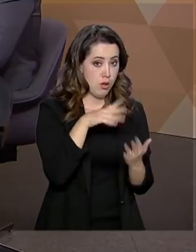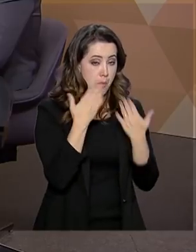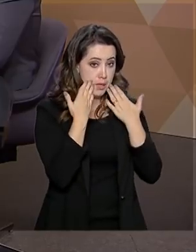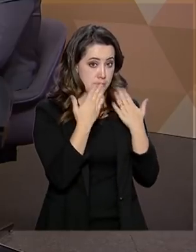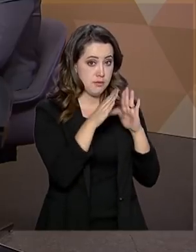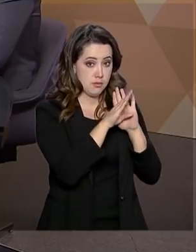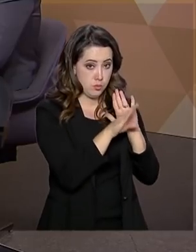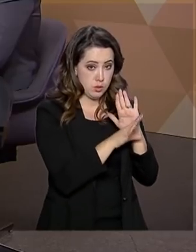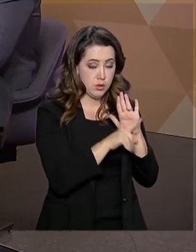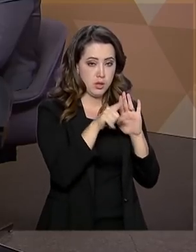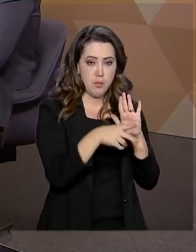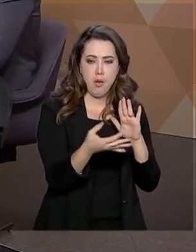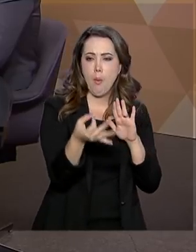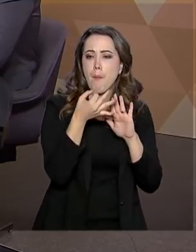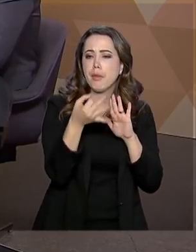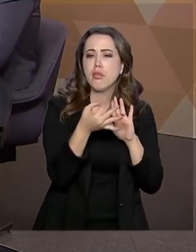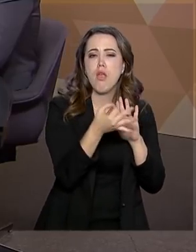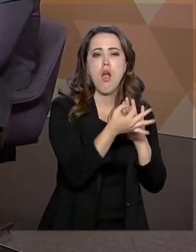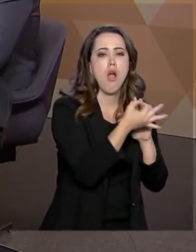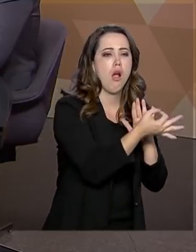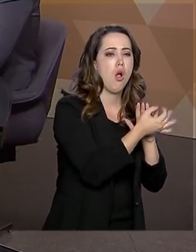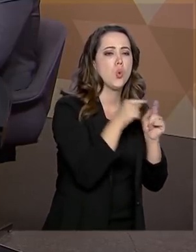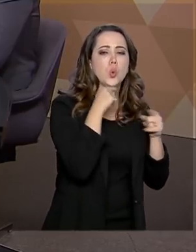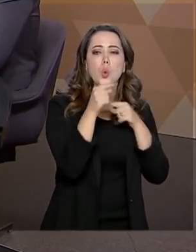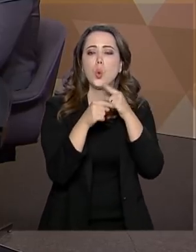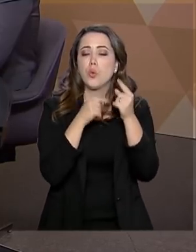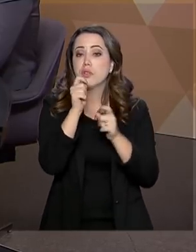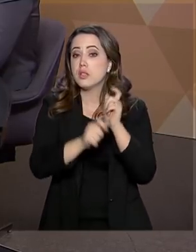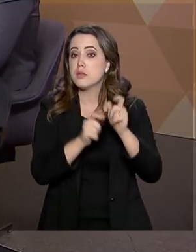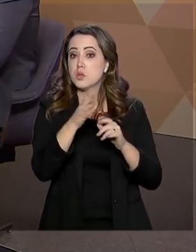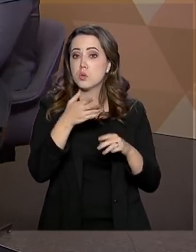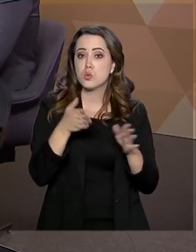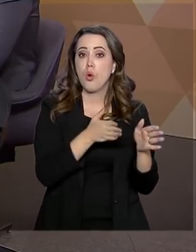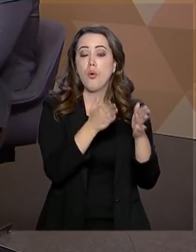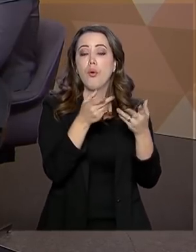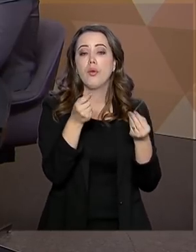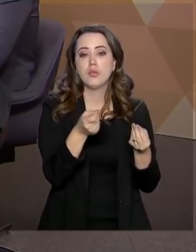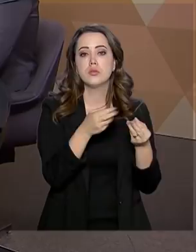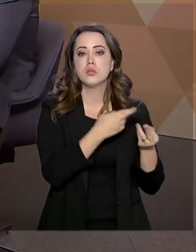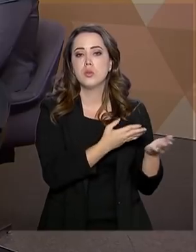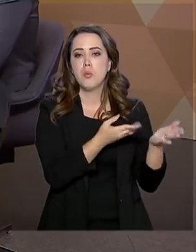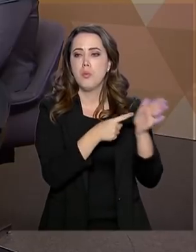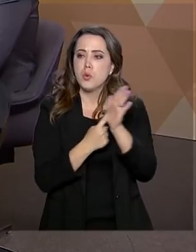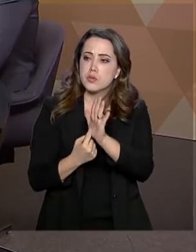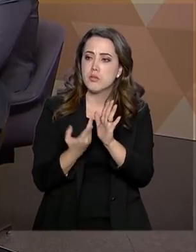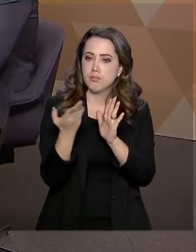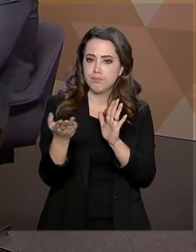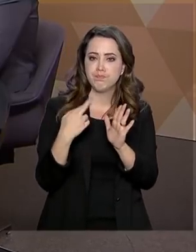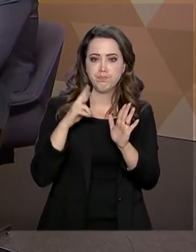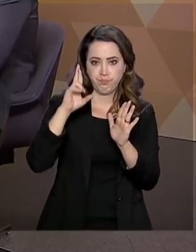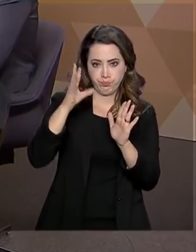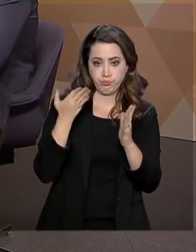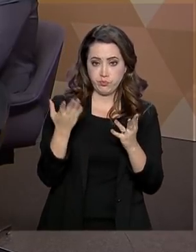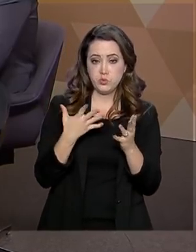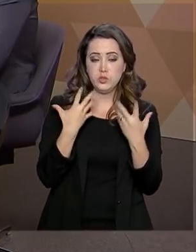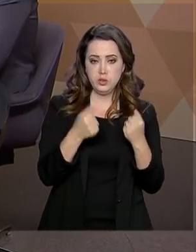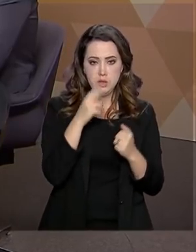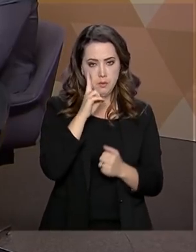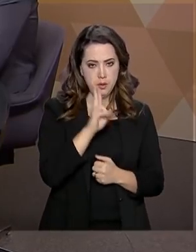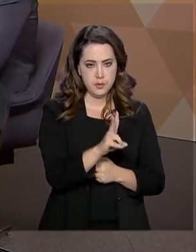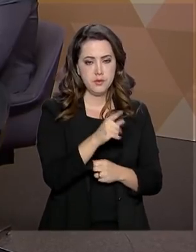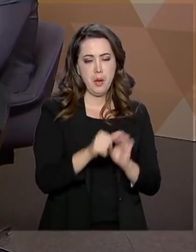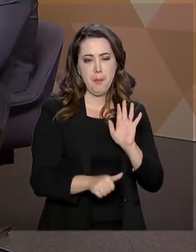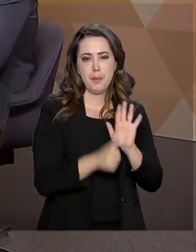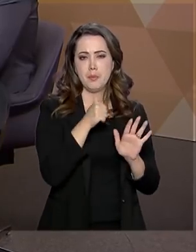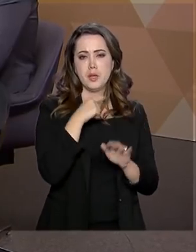a opinião, as perguntas, as dúvidas das pessoas nas ruas para as autoridades. Nesse sentido, vamos ver a primeira dúvida, que é